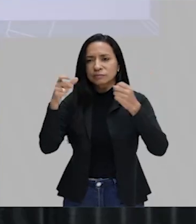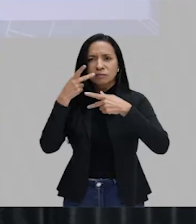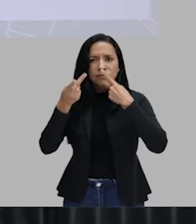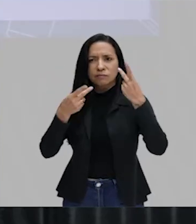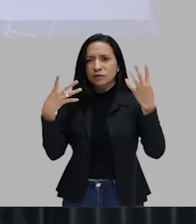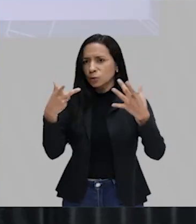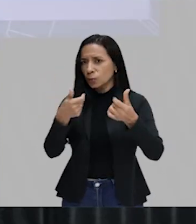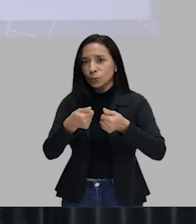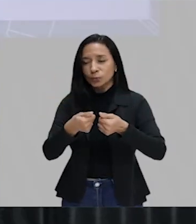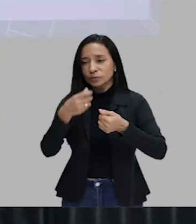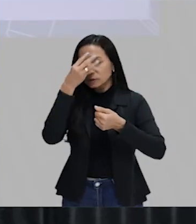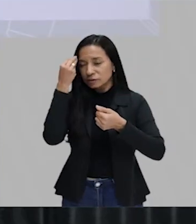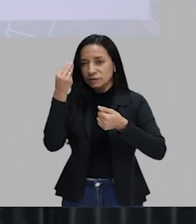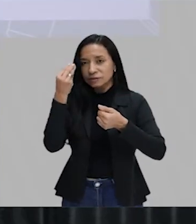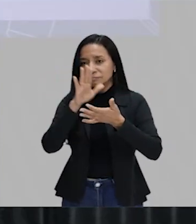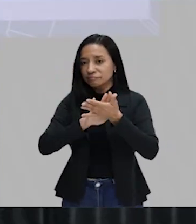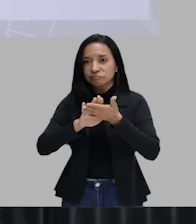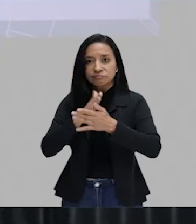Acho que não.